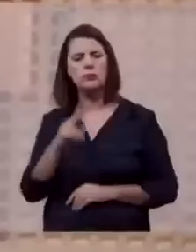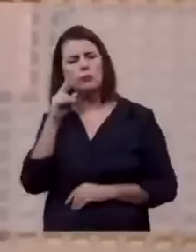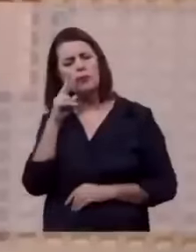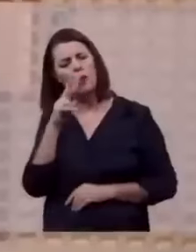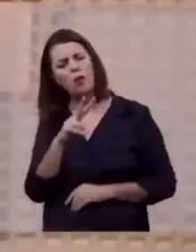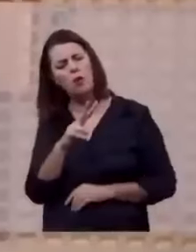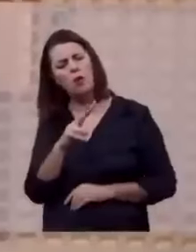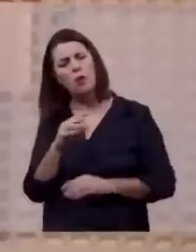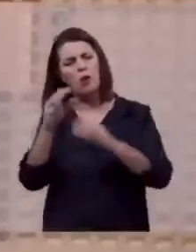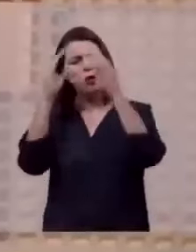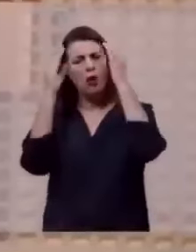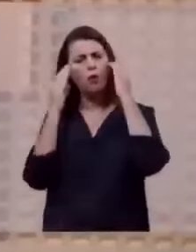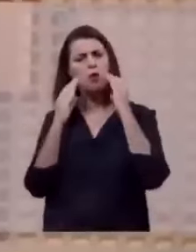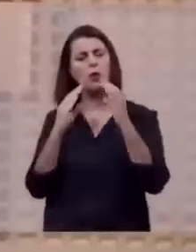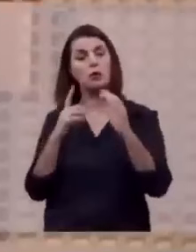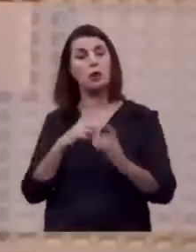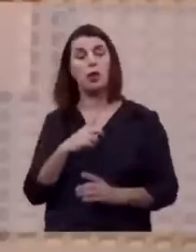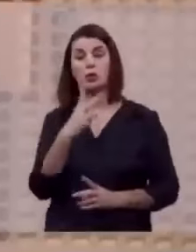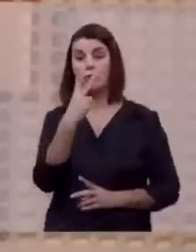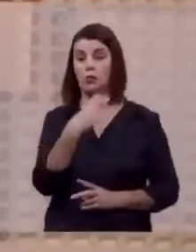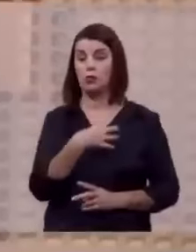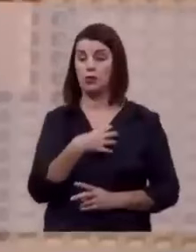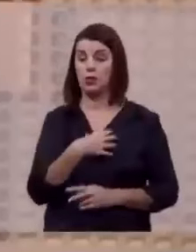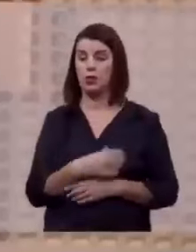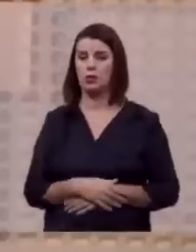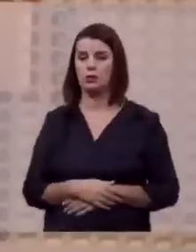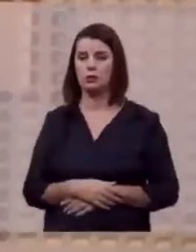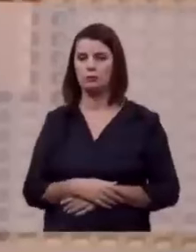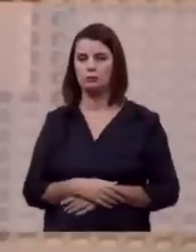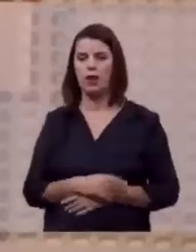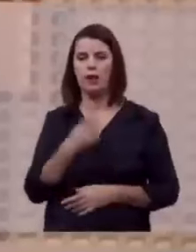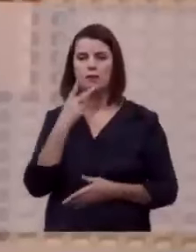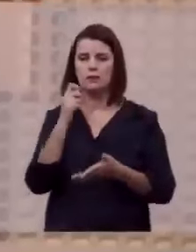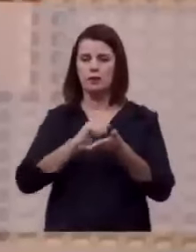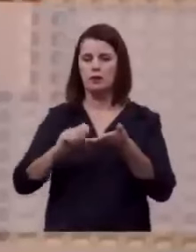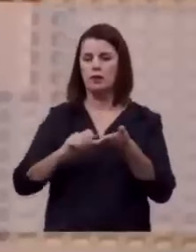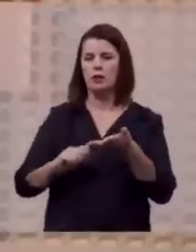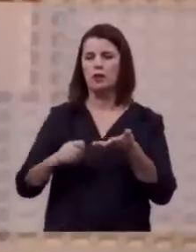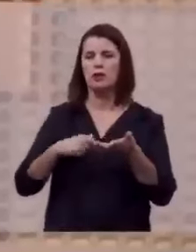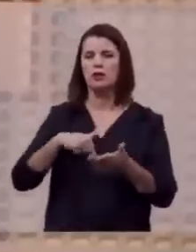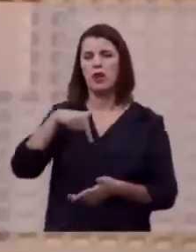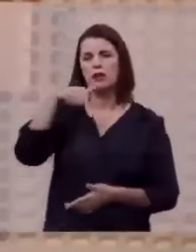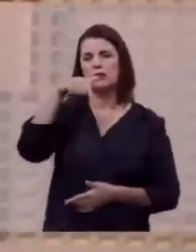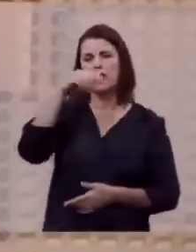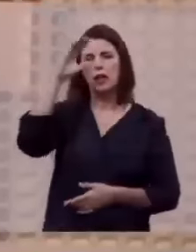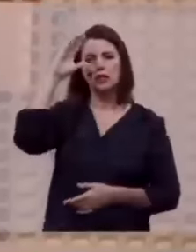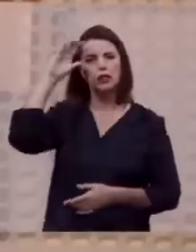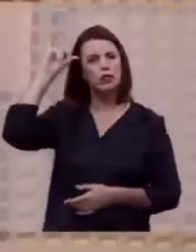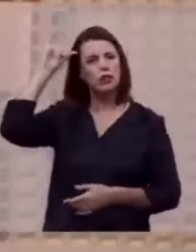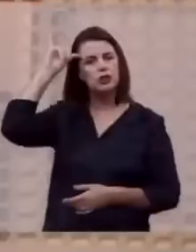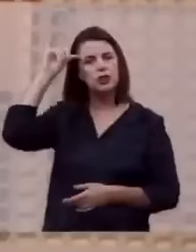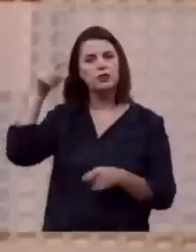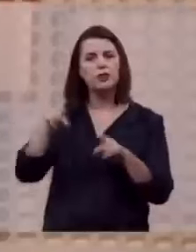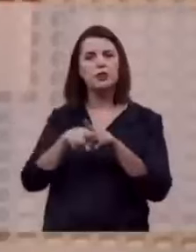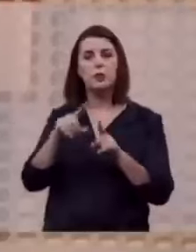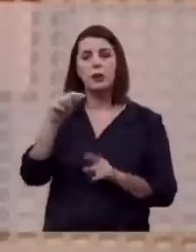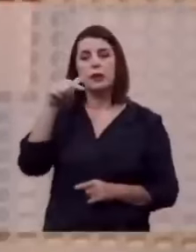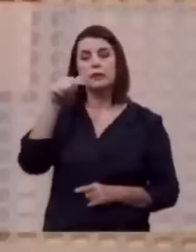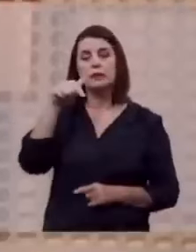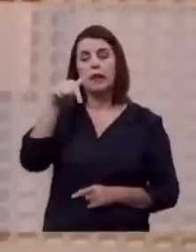olha para esse cordeiro, ele tem duas características. Está escrito aqui, ele tinha sete chifres, bem como sete olhos.